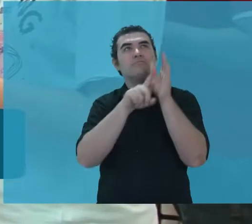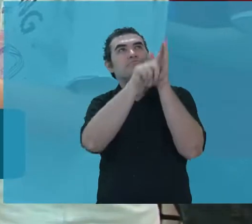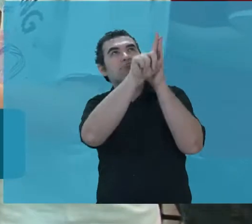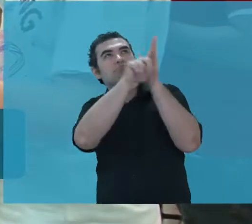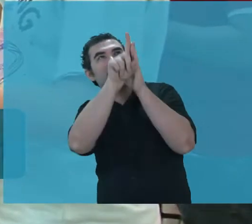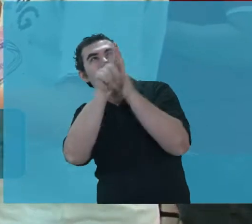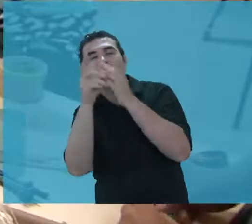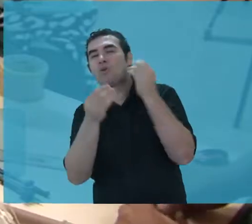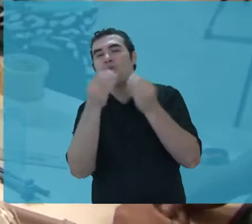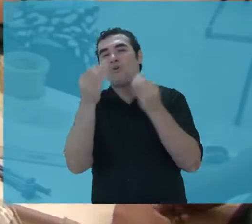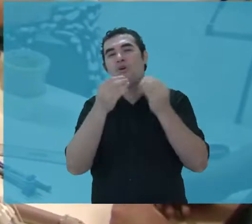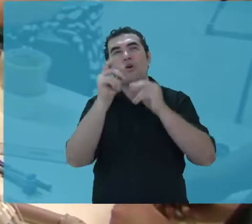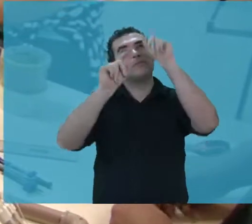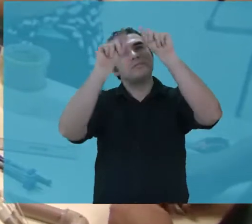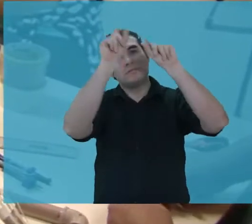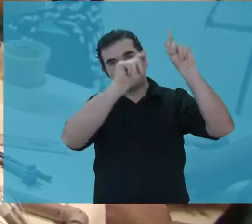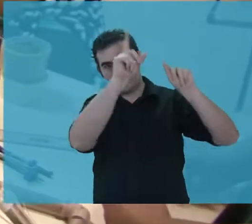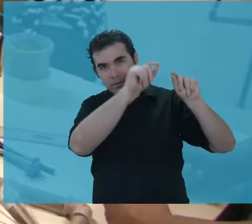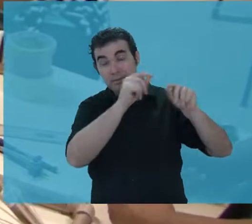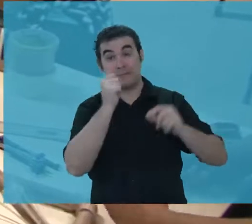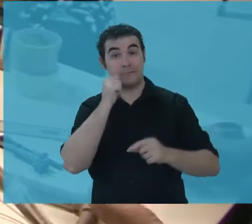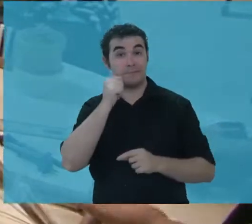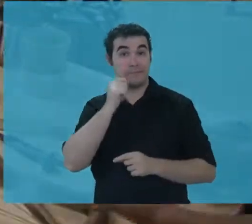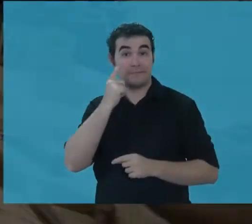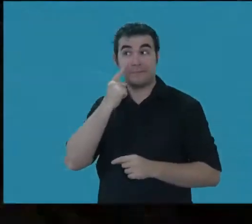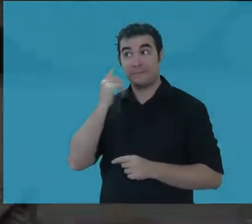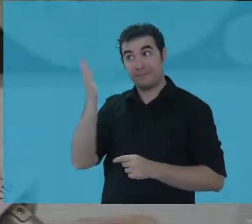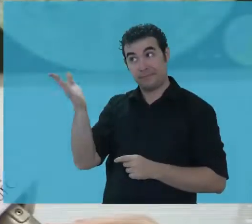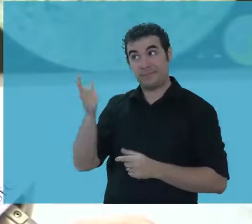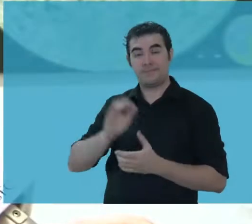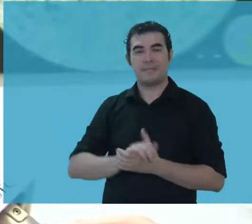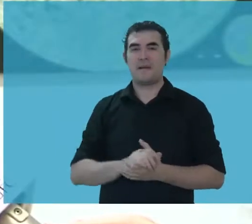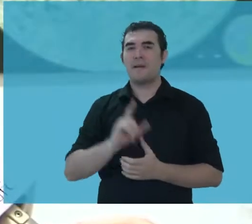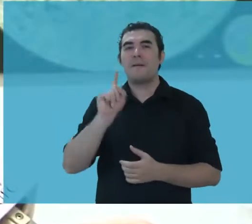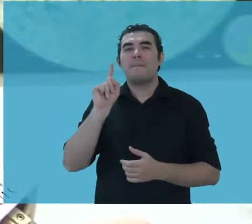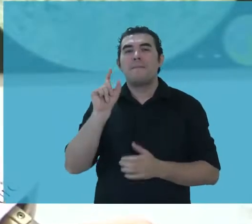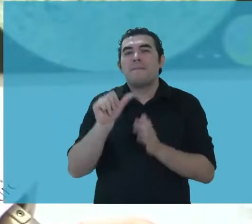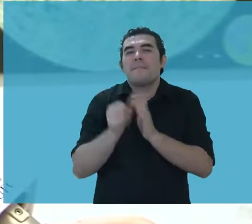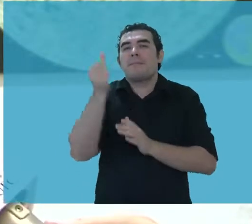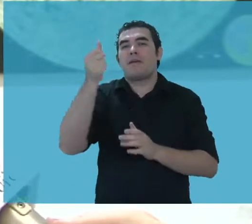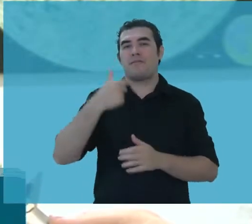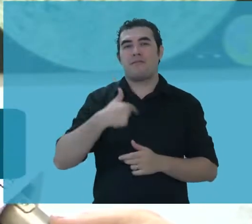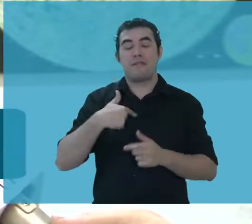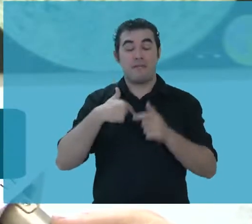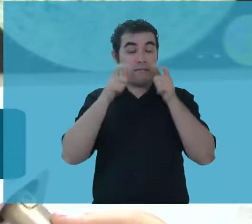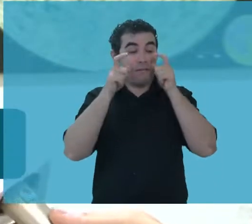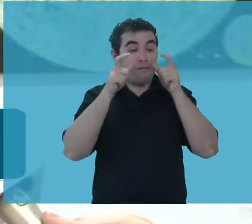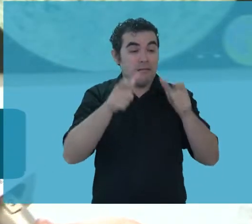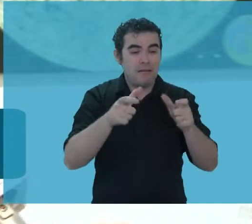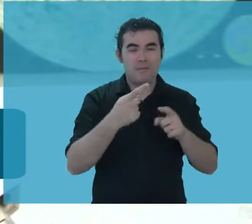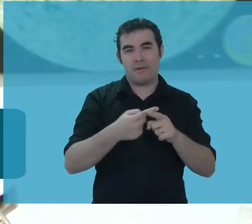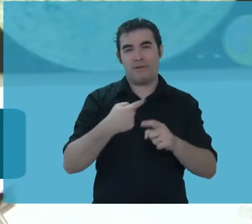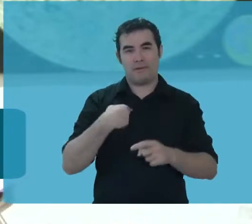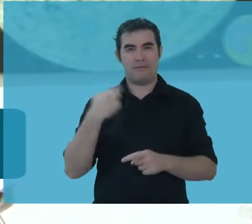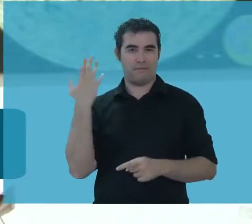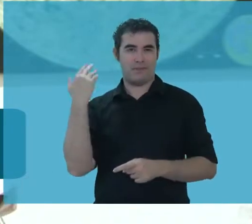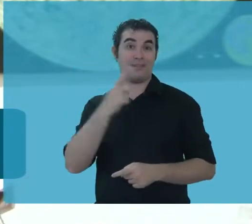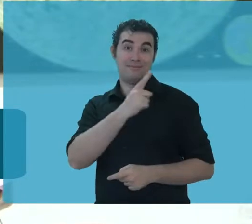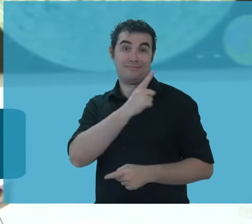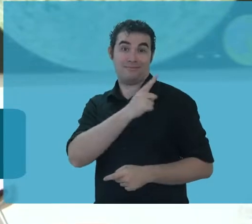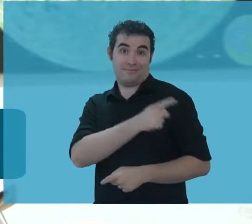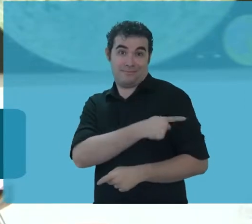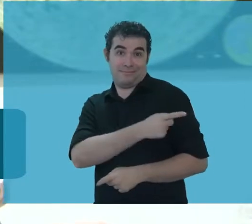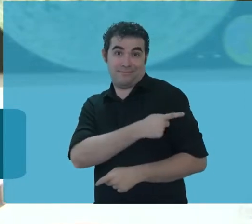caso de Catarine, o encanto começou ainda na infância. Minha primeira experiência com astronomia realmente começou quando eu estava no segundo ano do ensino